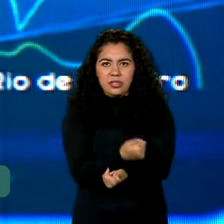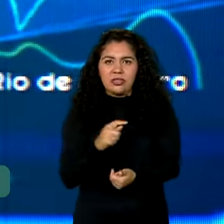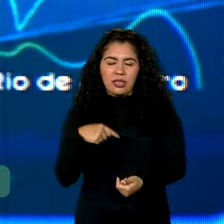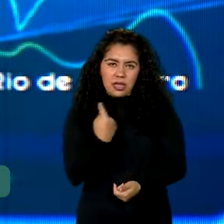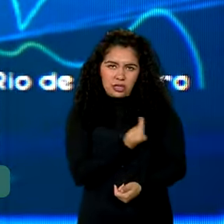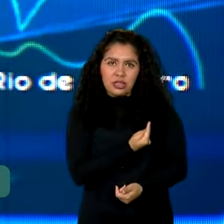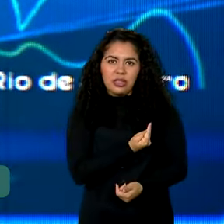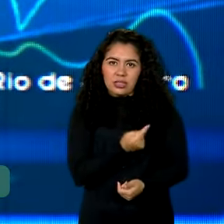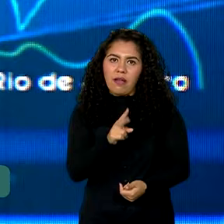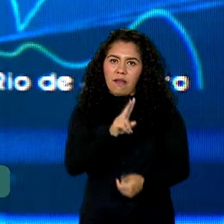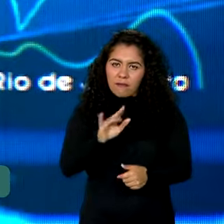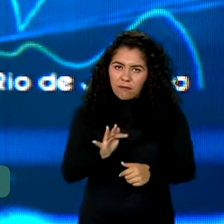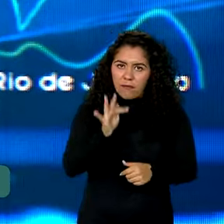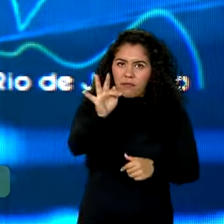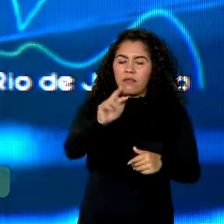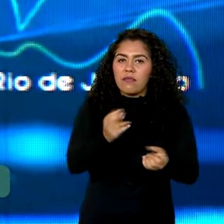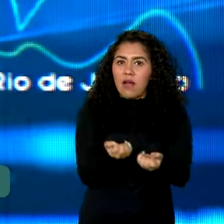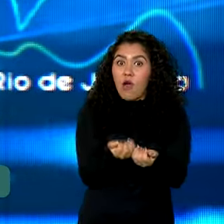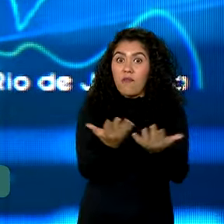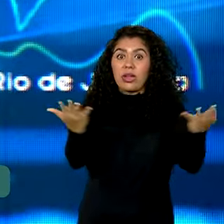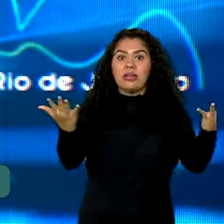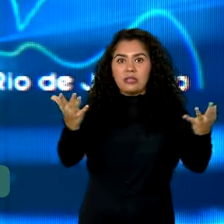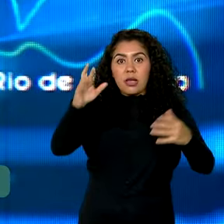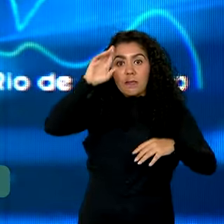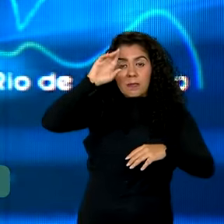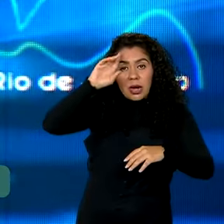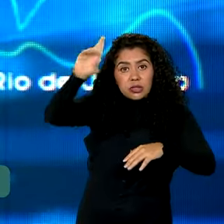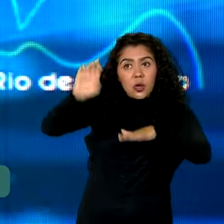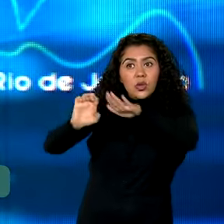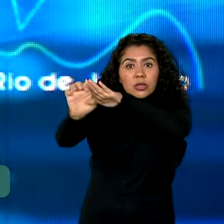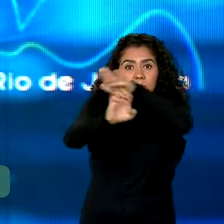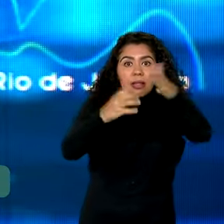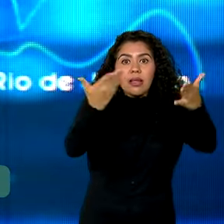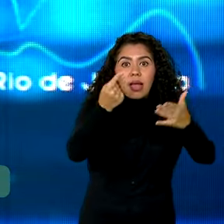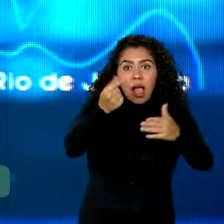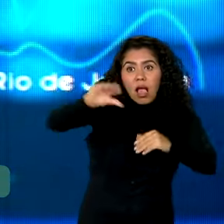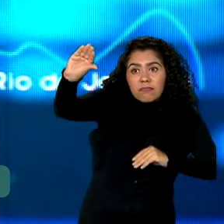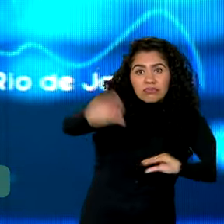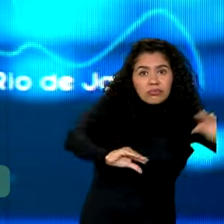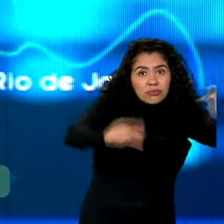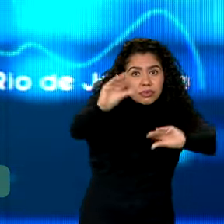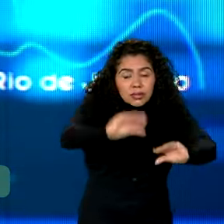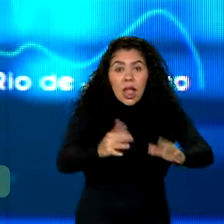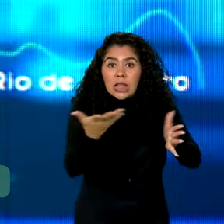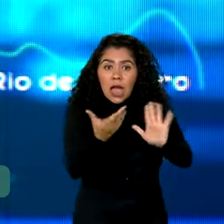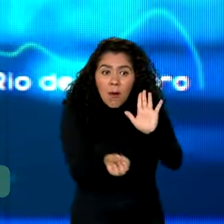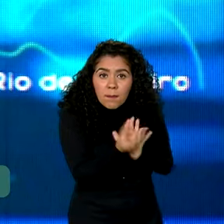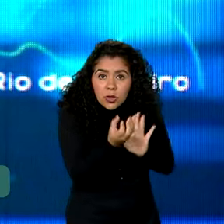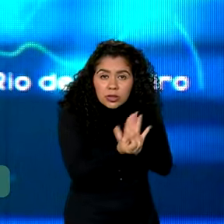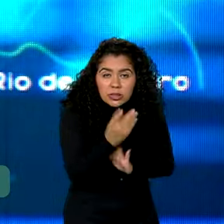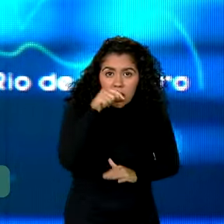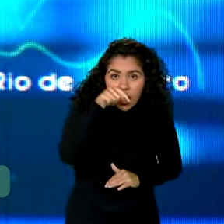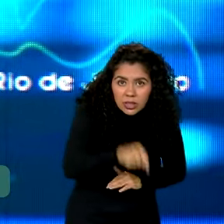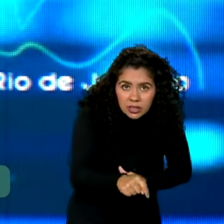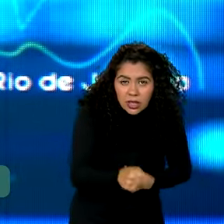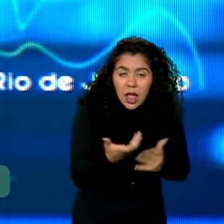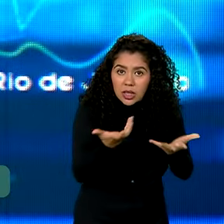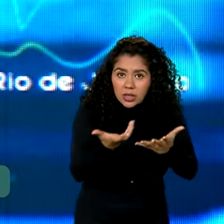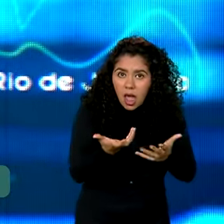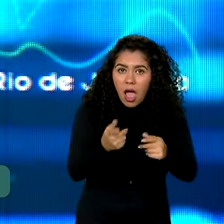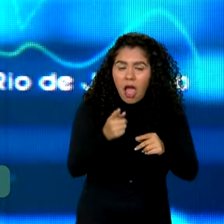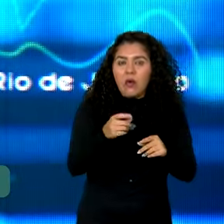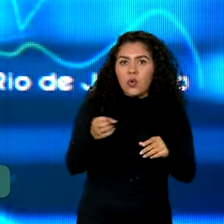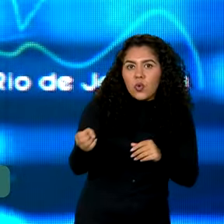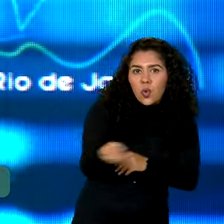oferecer para os investidores que aqui quiserem produzir, que aqui quiserem criar um novo ciclo de produção de energia